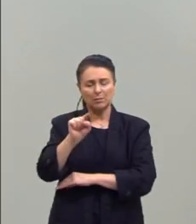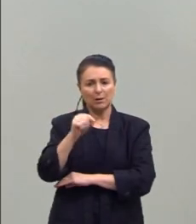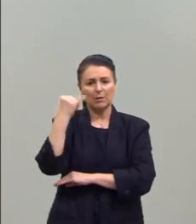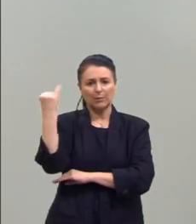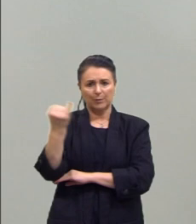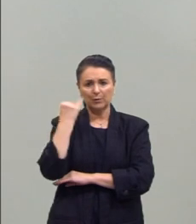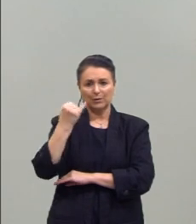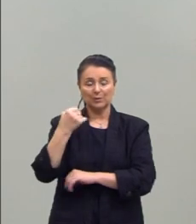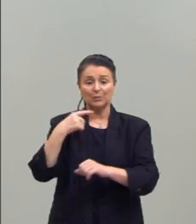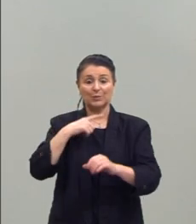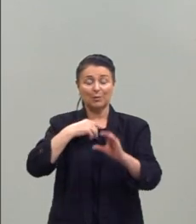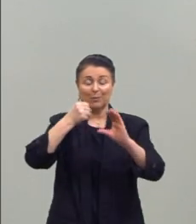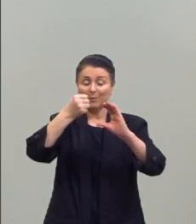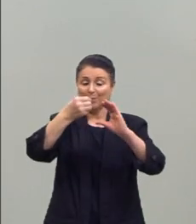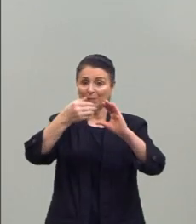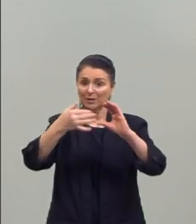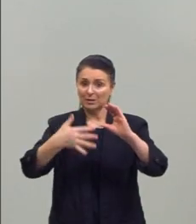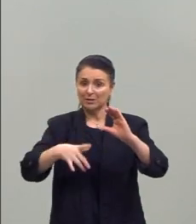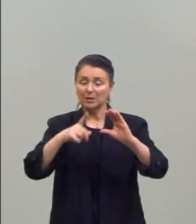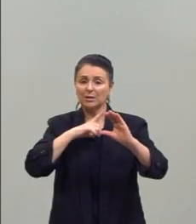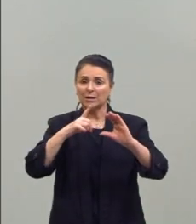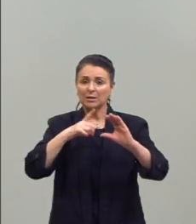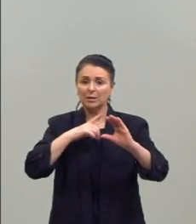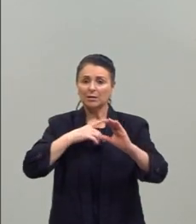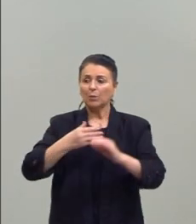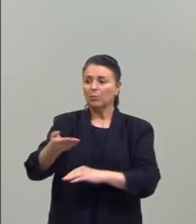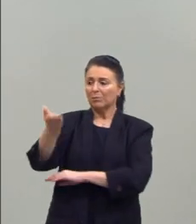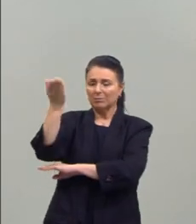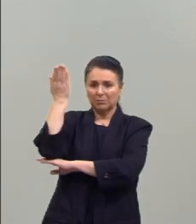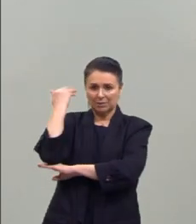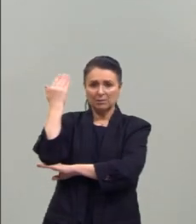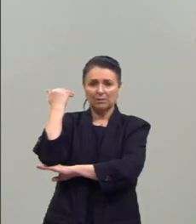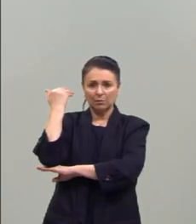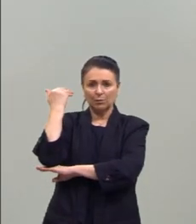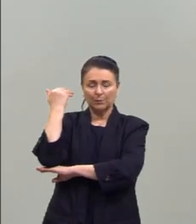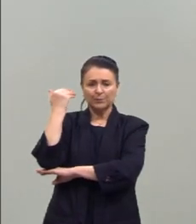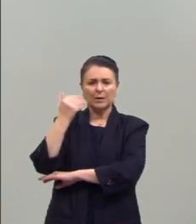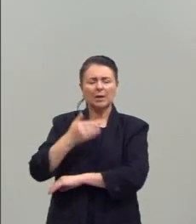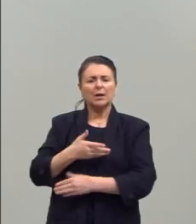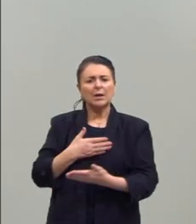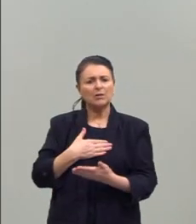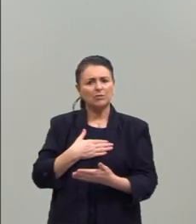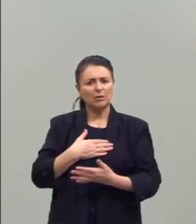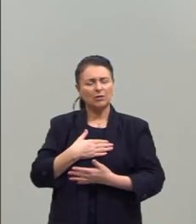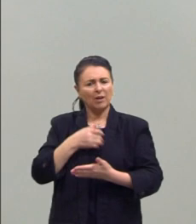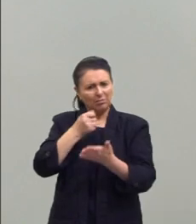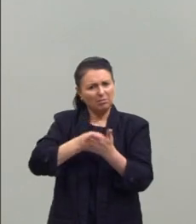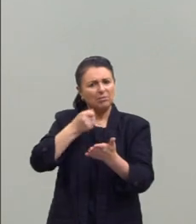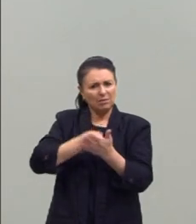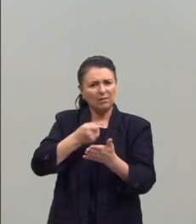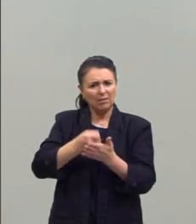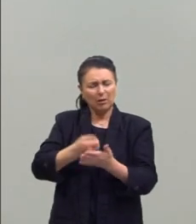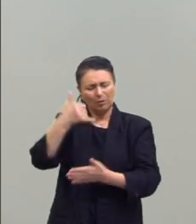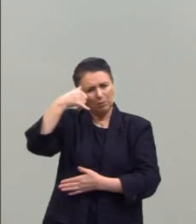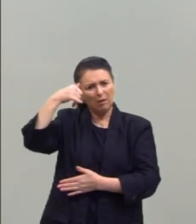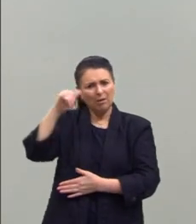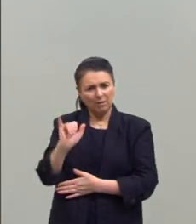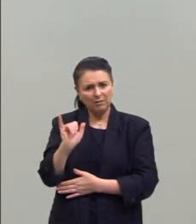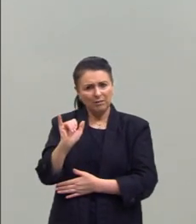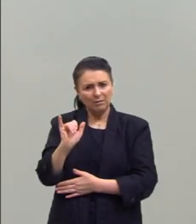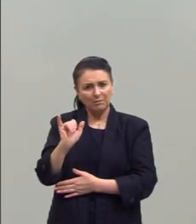vou estar caracterizando o quê? Que existe um grande passado que a gente está tentando combater, e que esse passado,